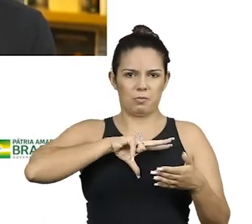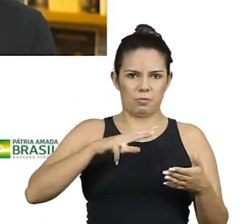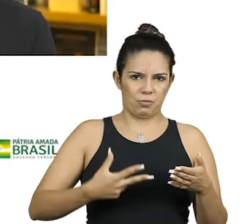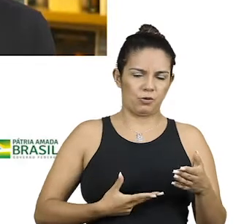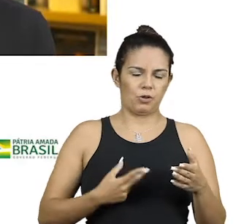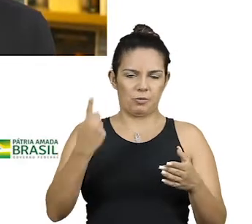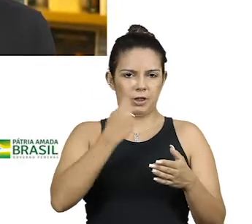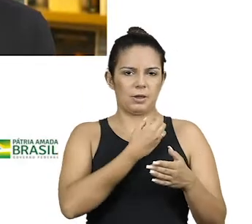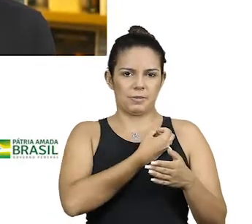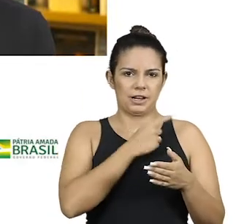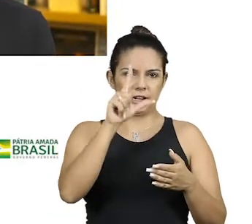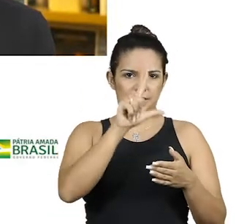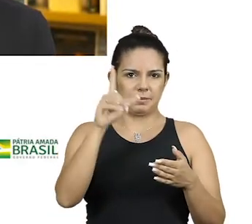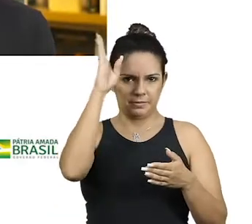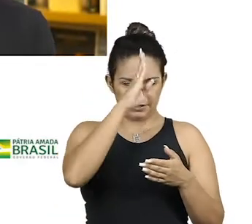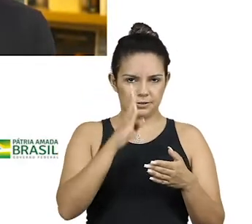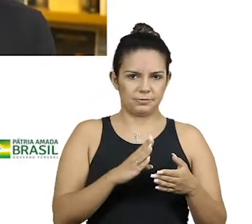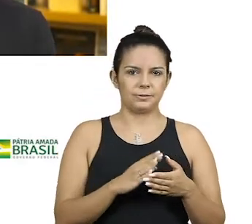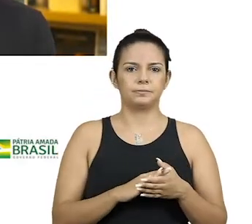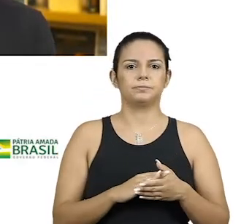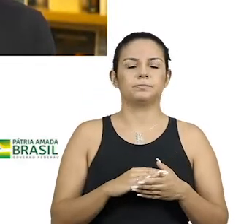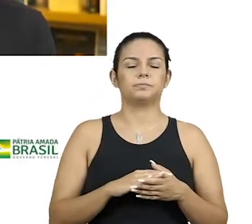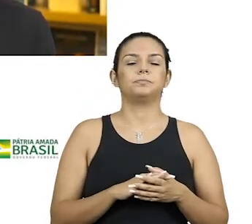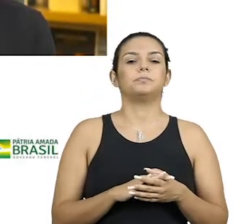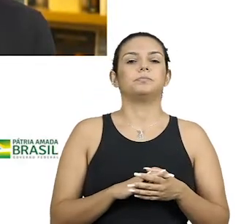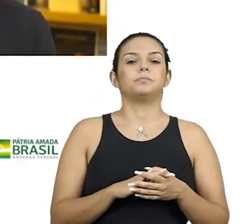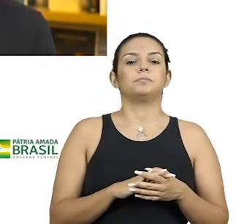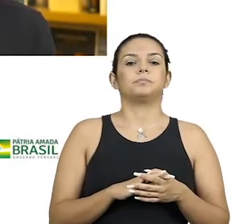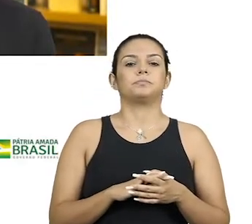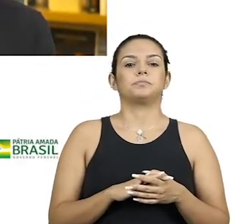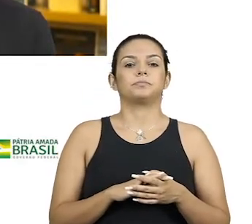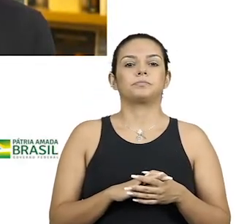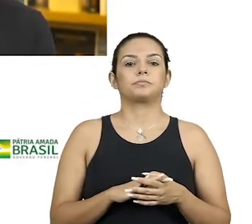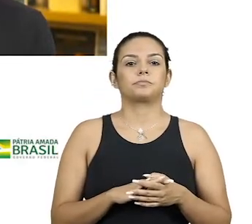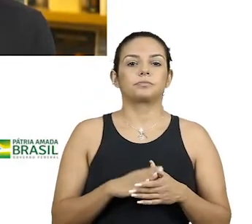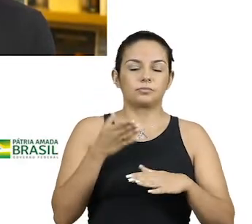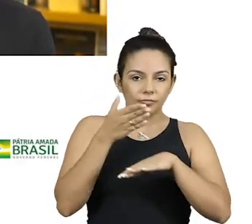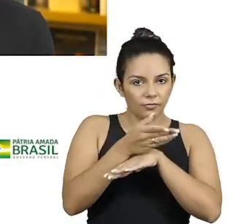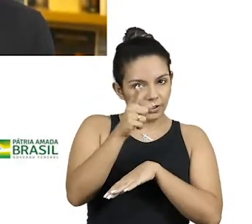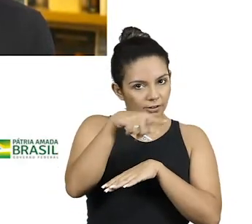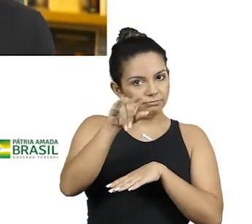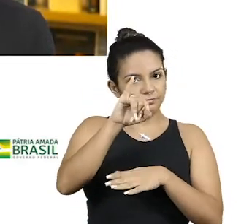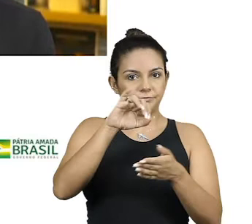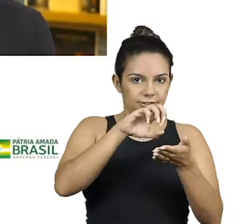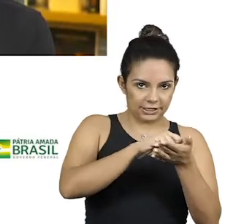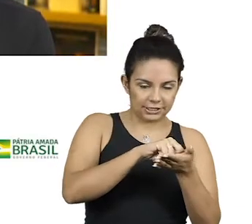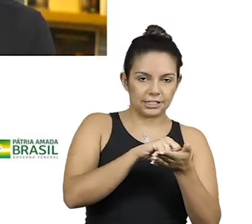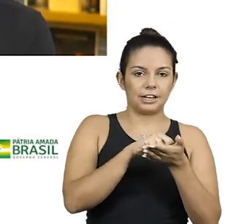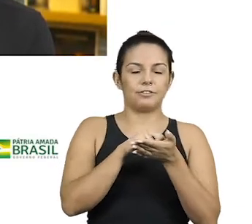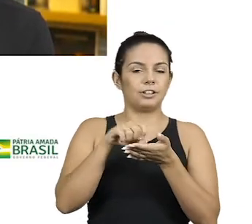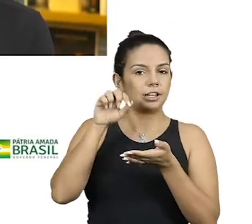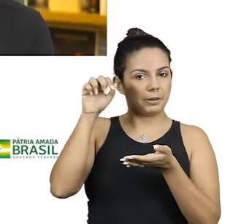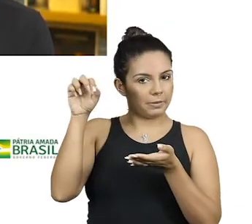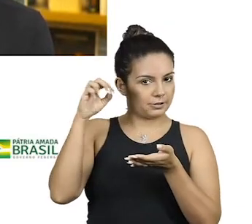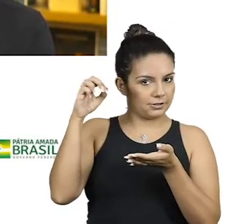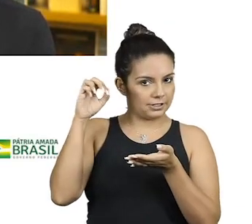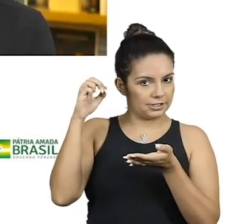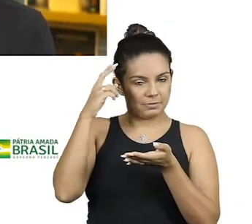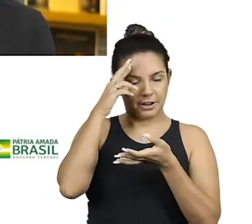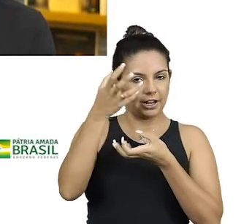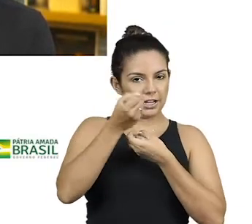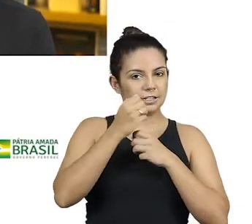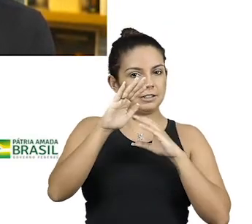participa da vida literária brasileira nesses últimos anos. O jornalista e apresentador Pedro Bial está sentado em frente a uma